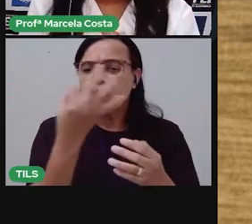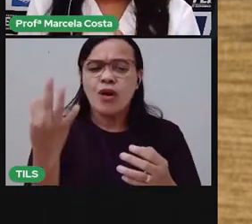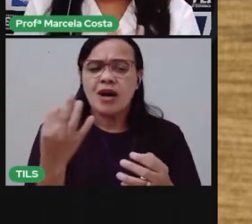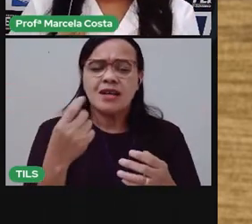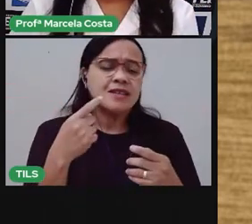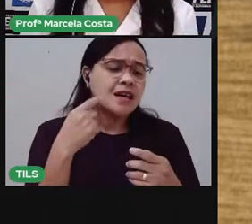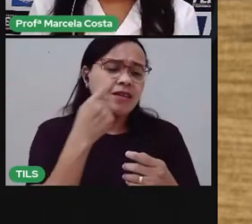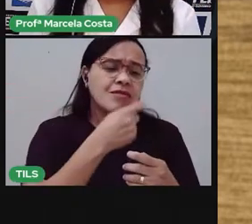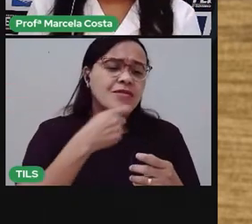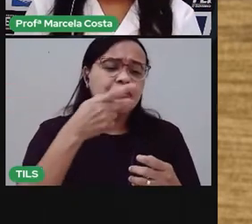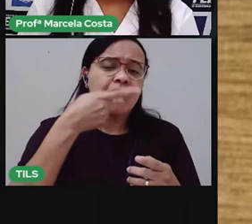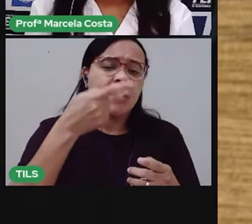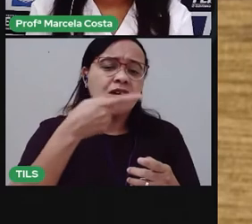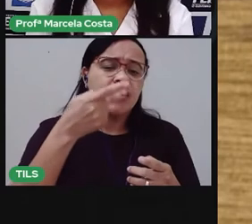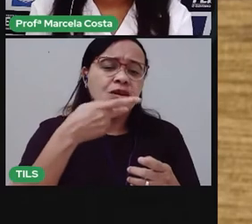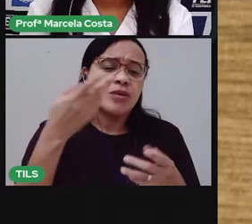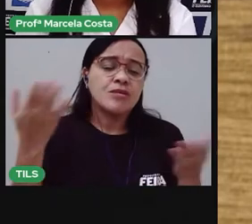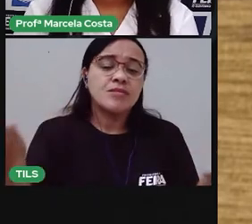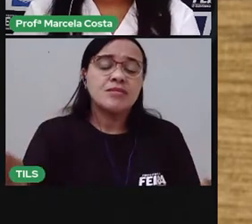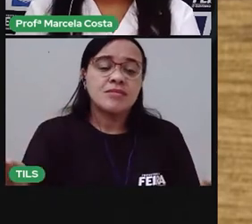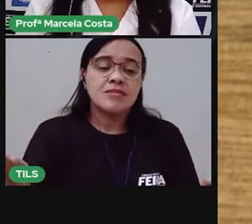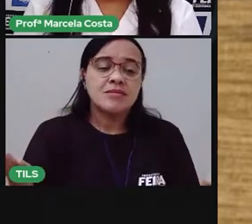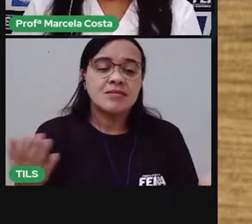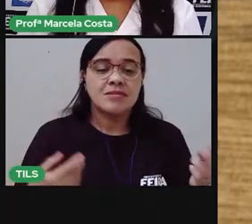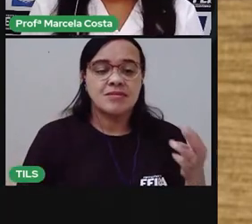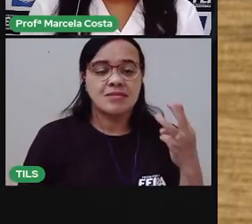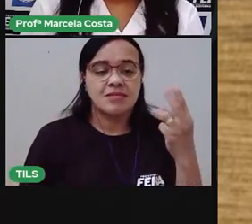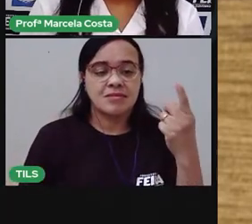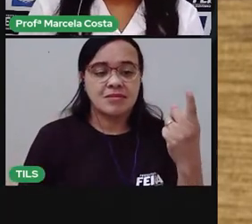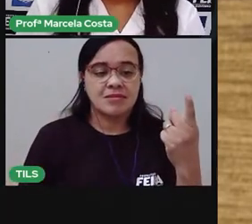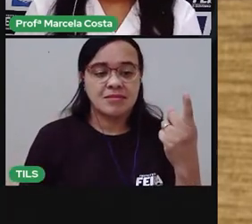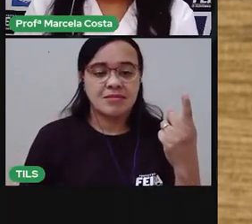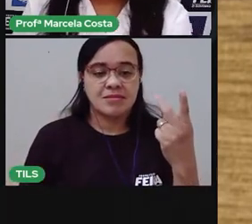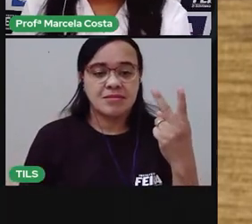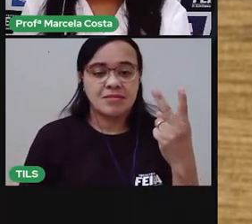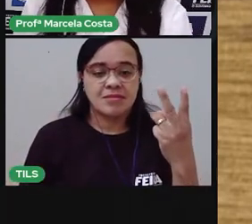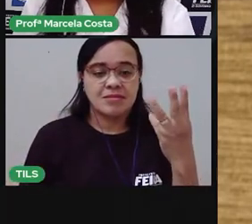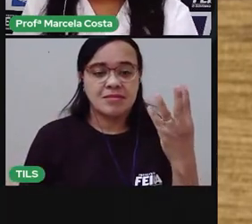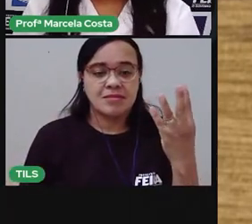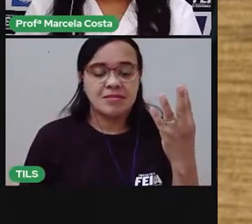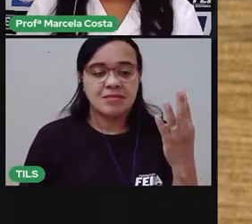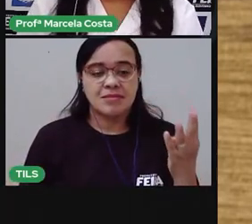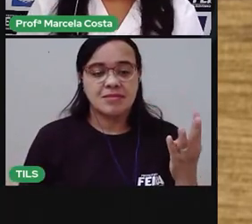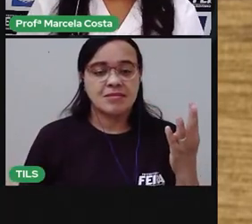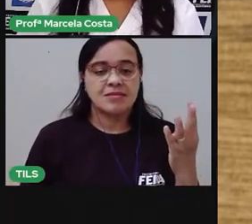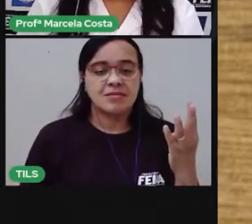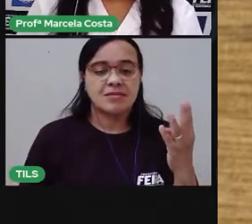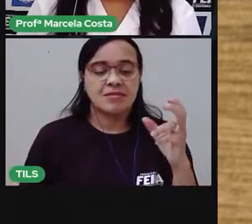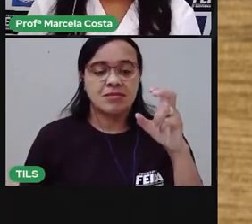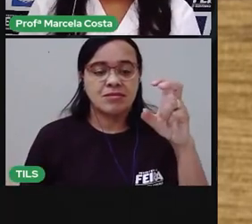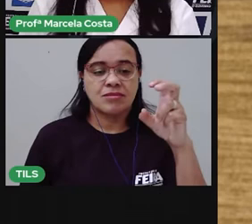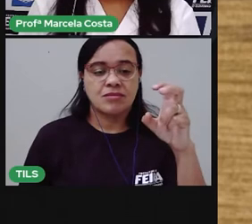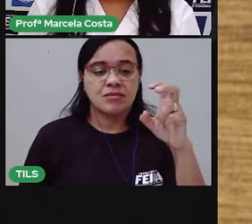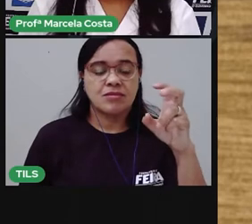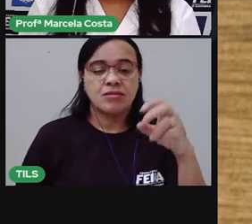Quantas vezes você abriu a boca pra falar? Três. Quatro. Ou cinco vezes?